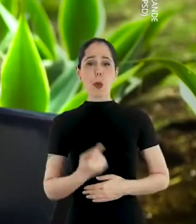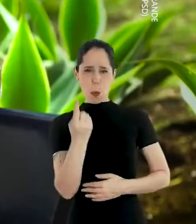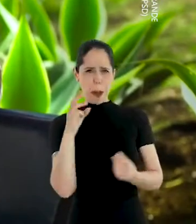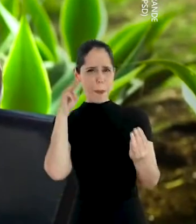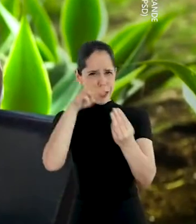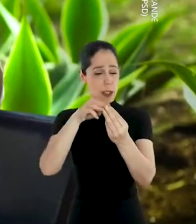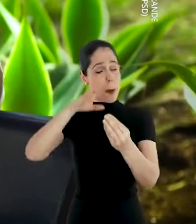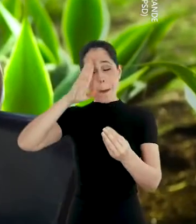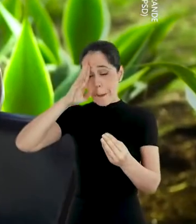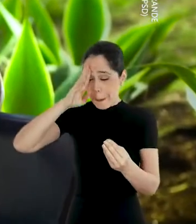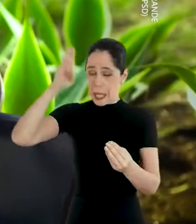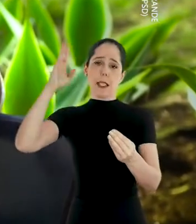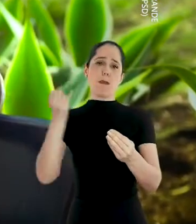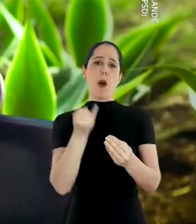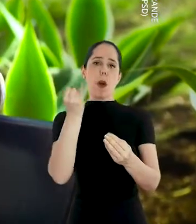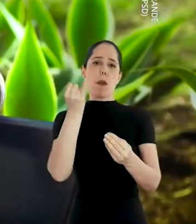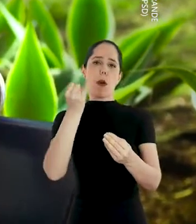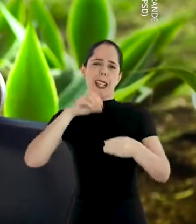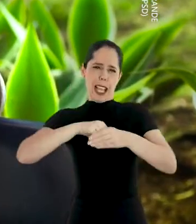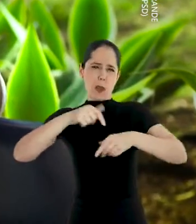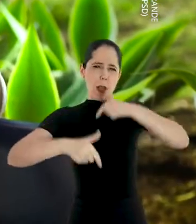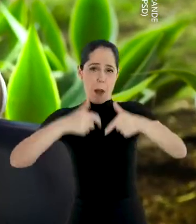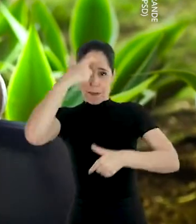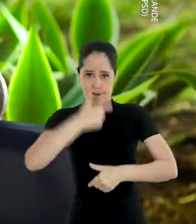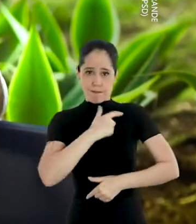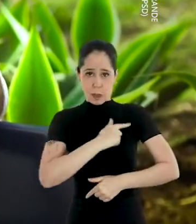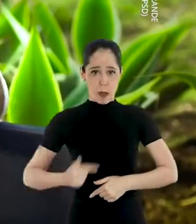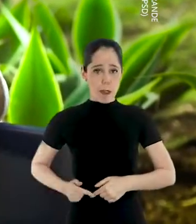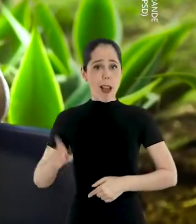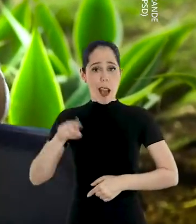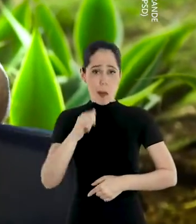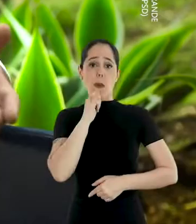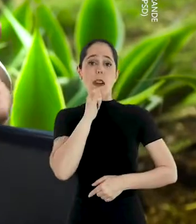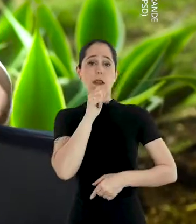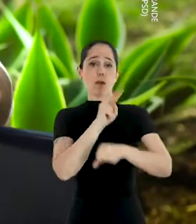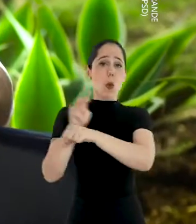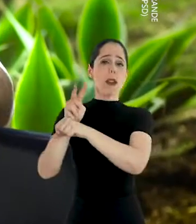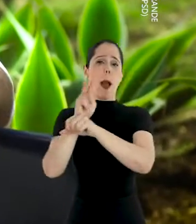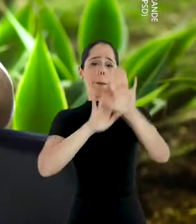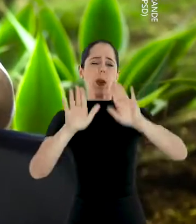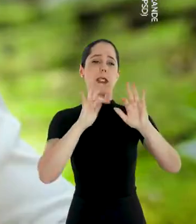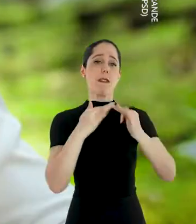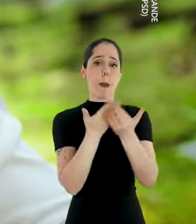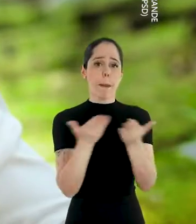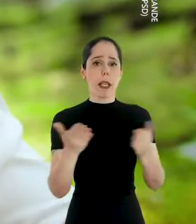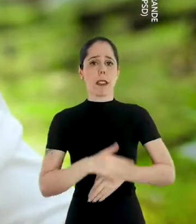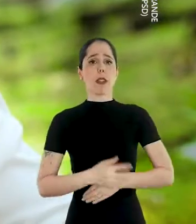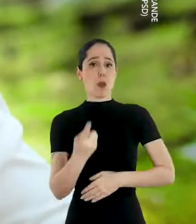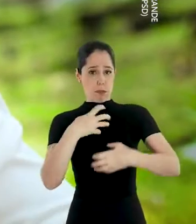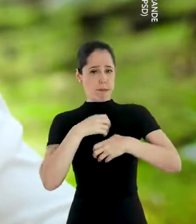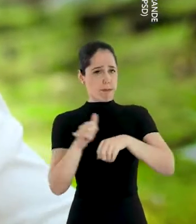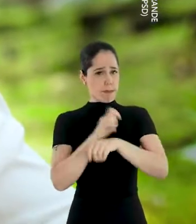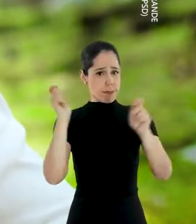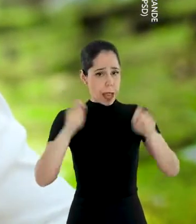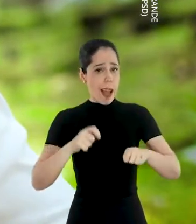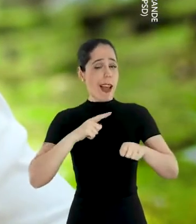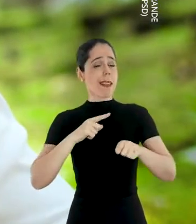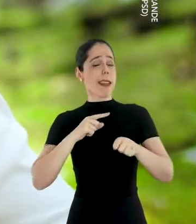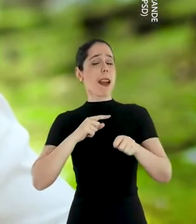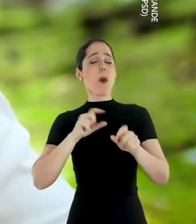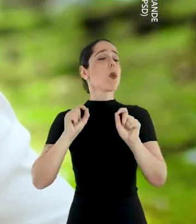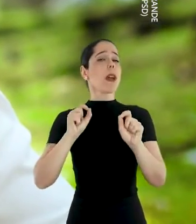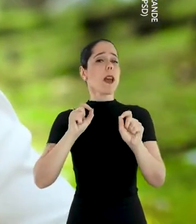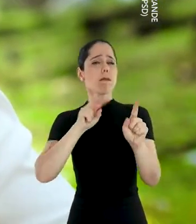das missões mais importantes de um governador é proteger as famílias. Uma das melhores formas de fazer isso é ter um olhar especial para as